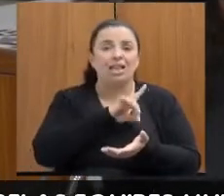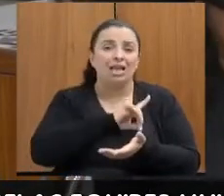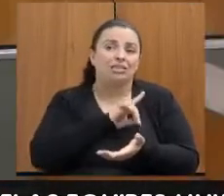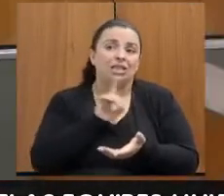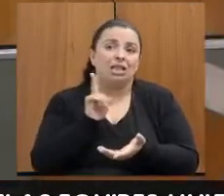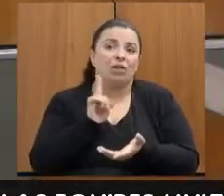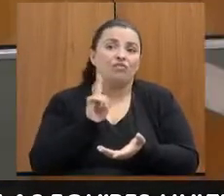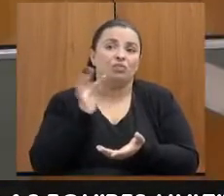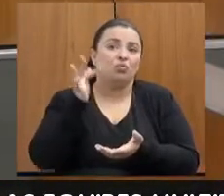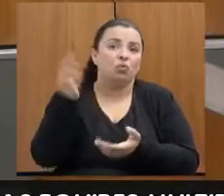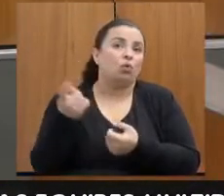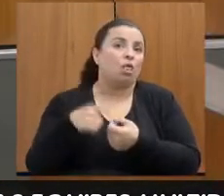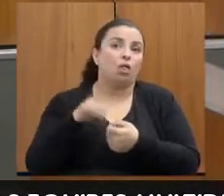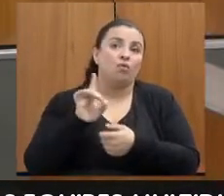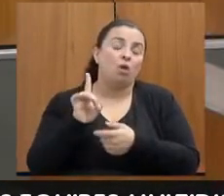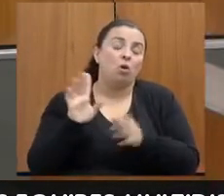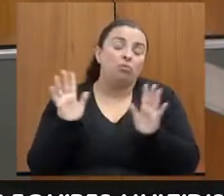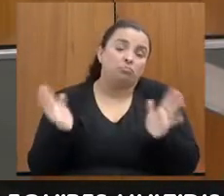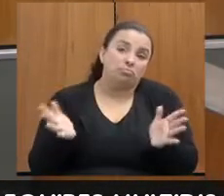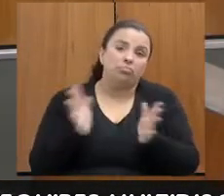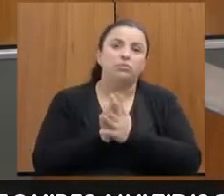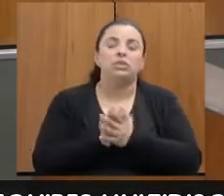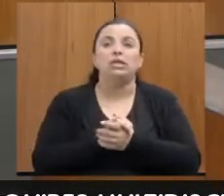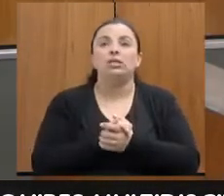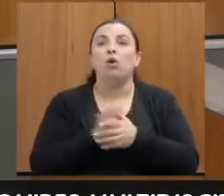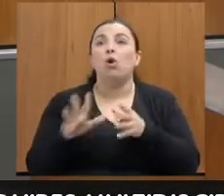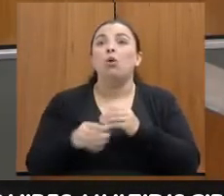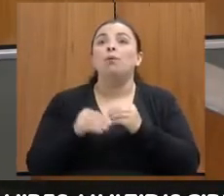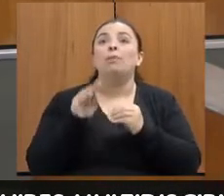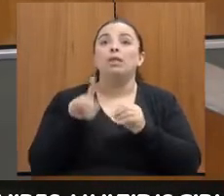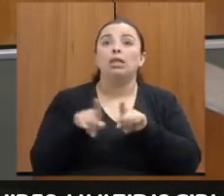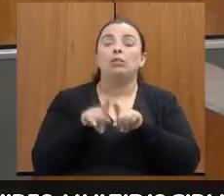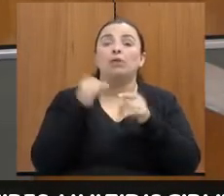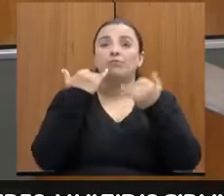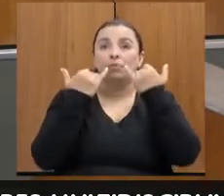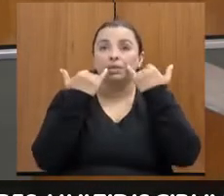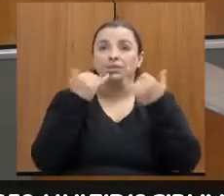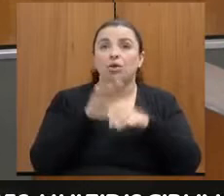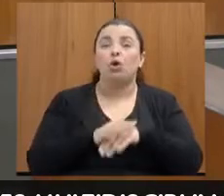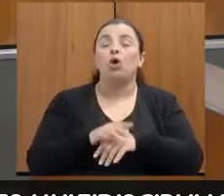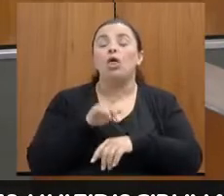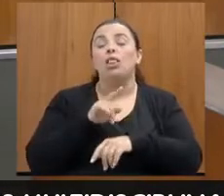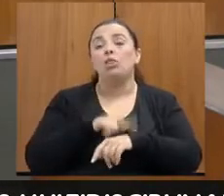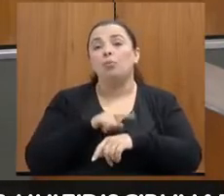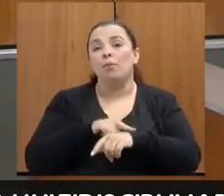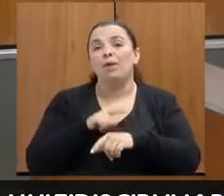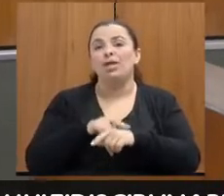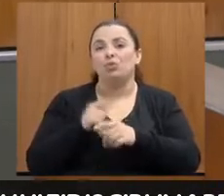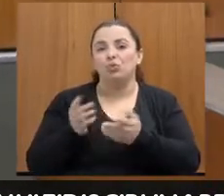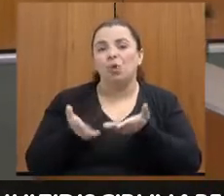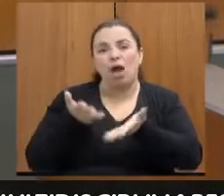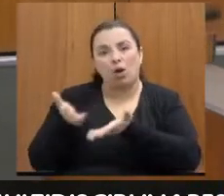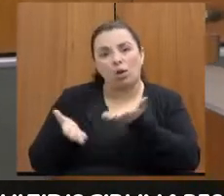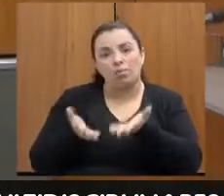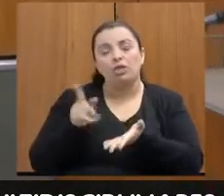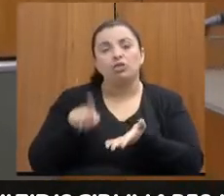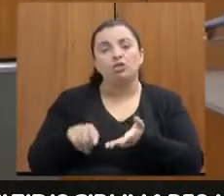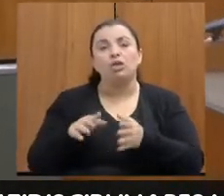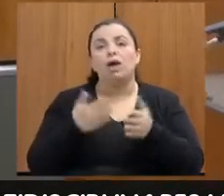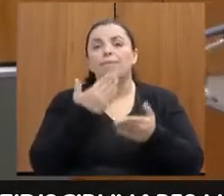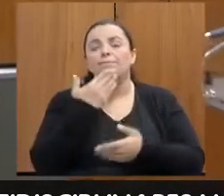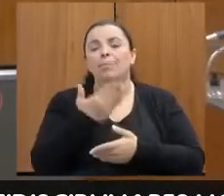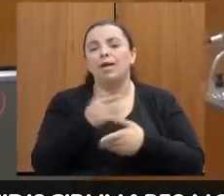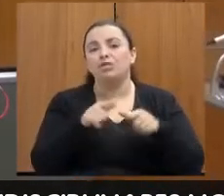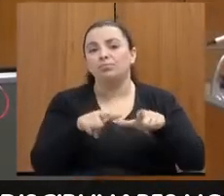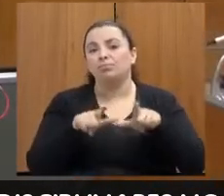E só complementando, no caso, é pedido no acolhimento mesmo, já é pedido a medida protetiva, nos casos que são agendados que eu digo da